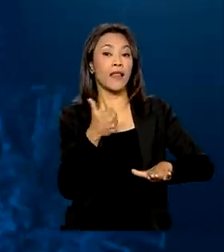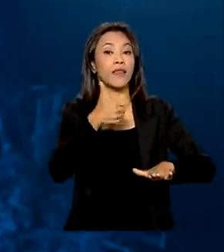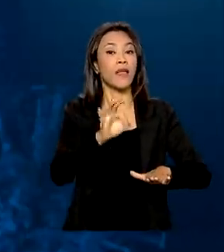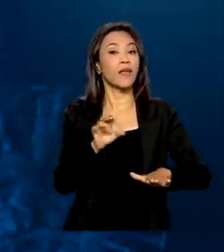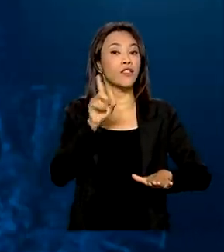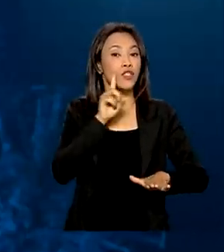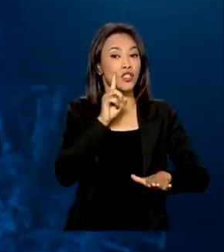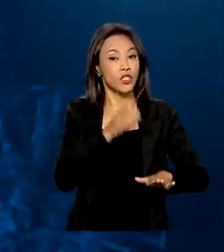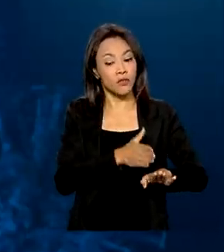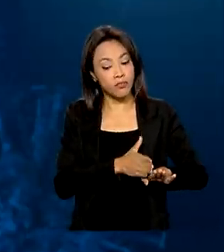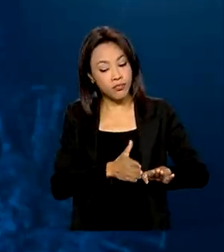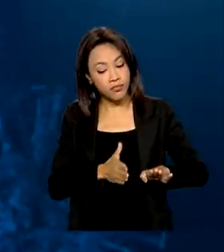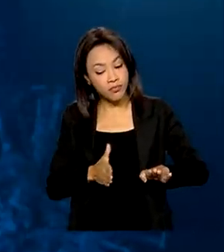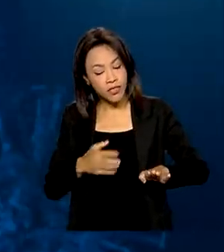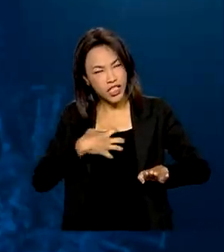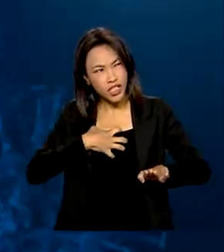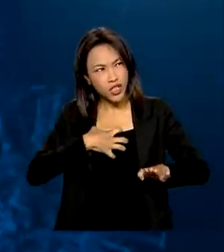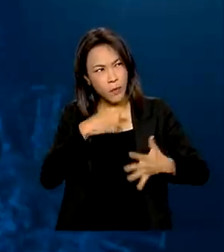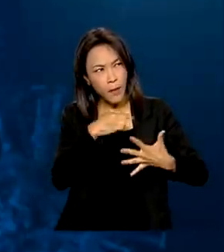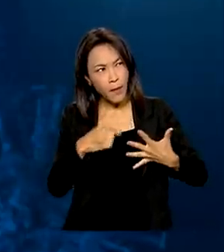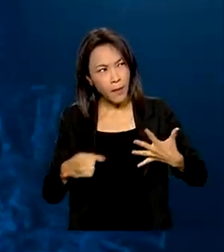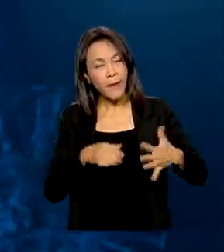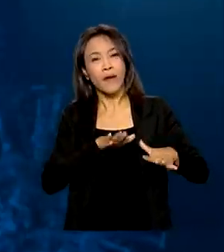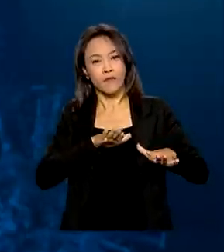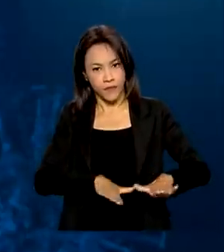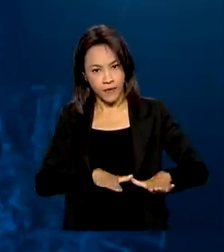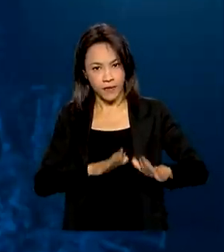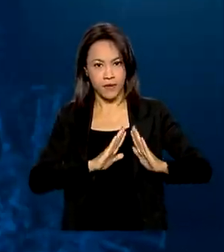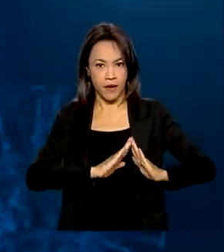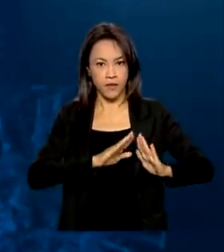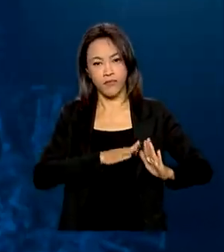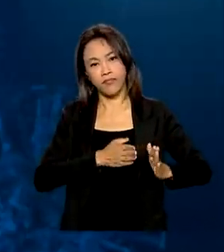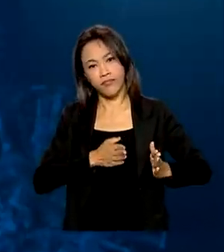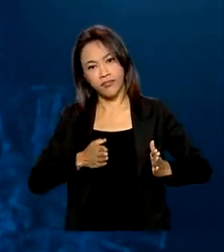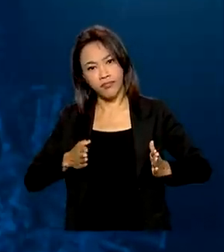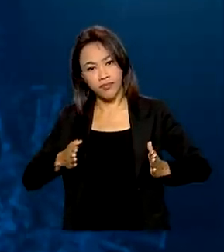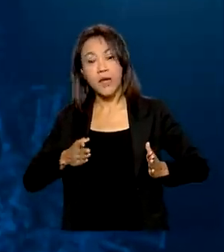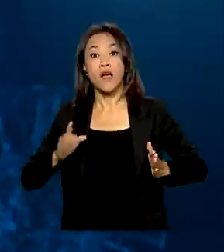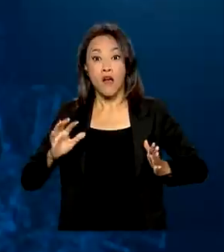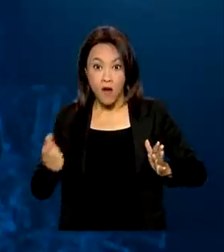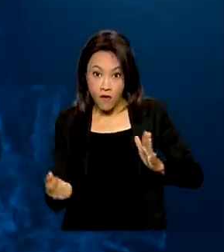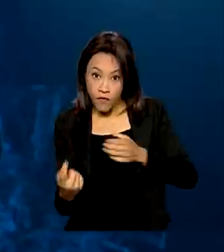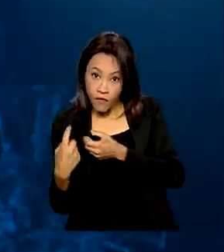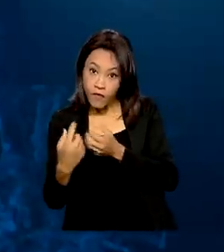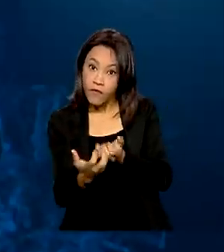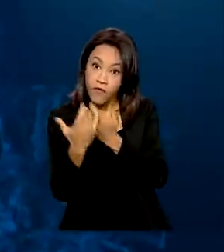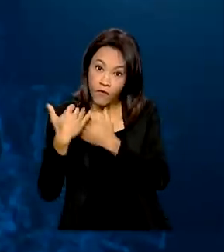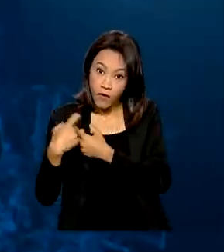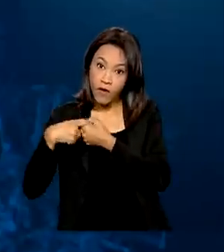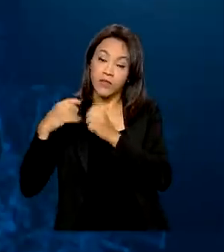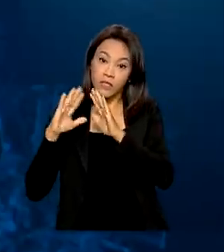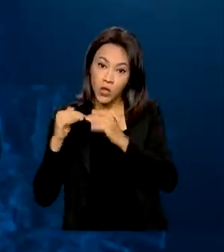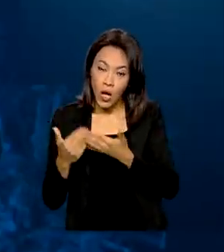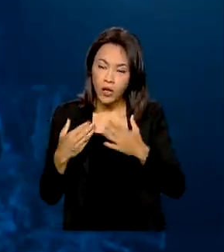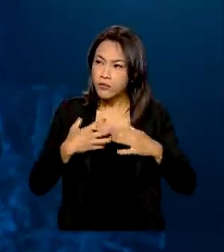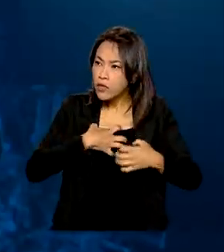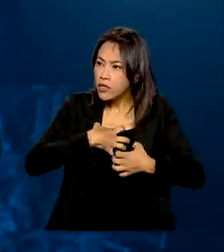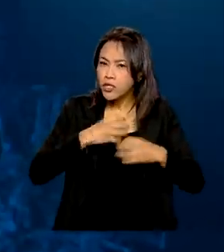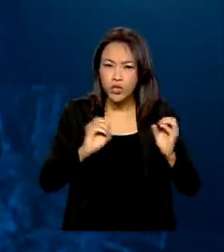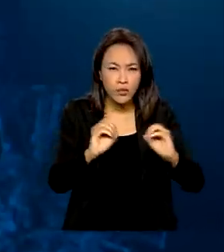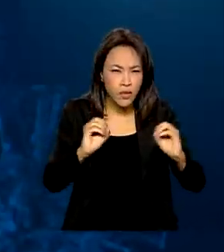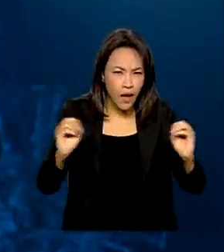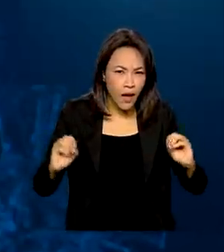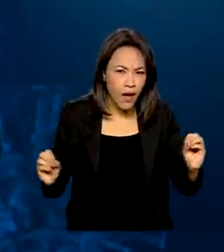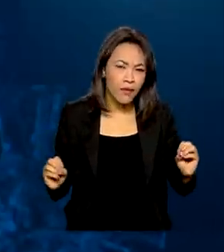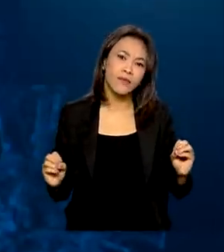a contar do início dos sintomas. Eles só podem retornar à escola se não apresentarem mais nenhum sintoma e não tiverem